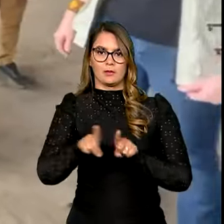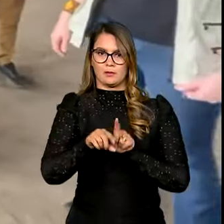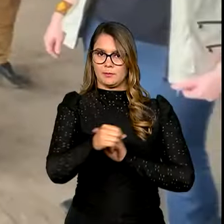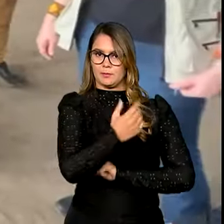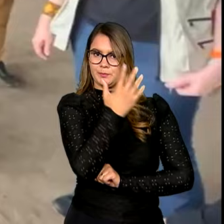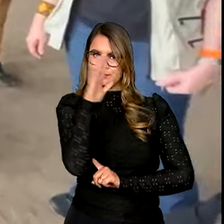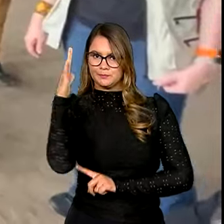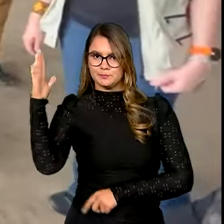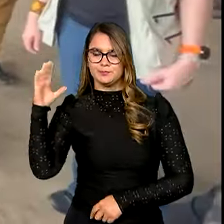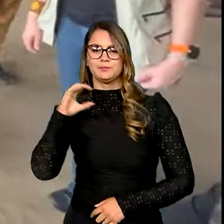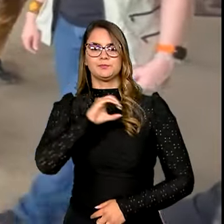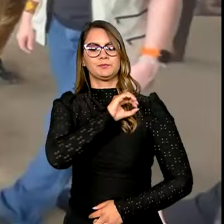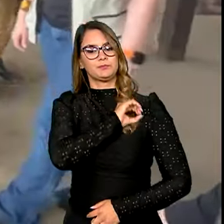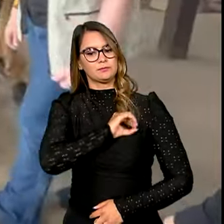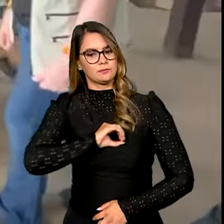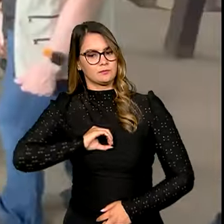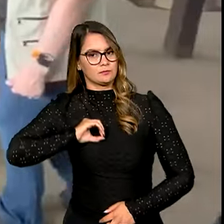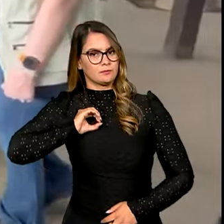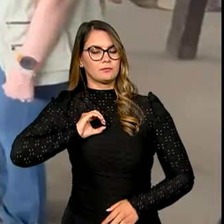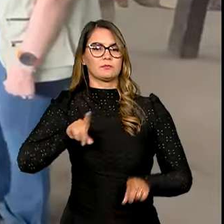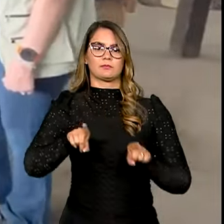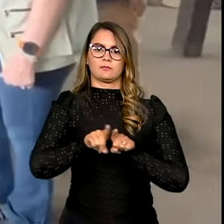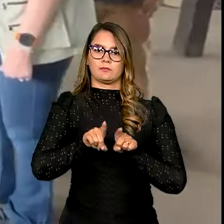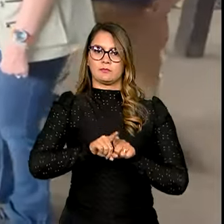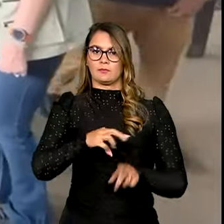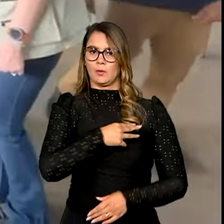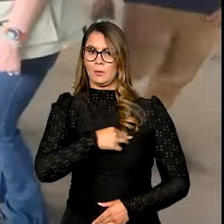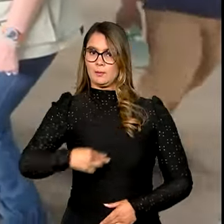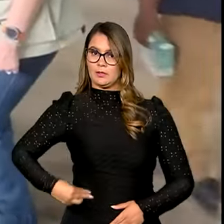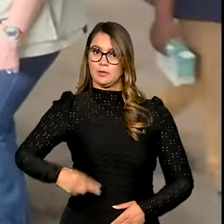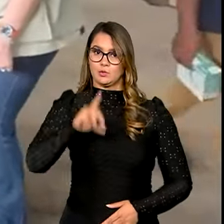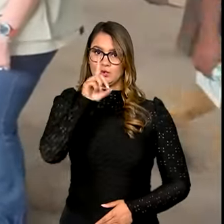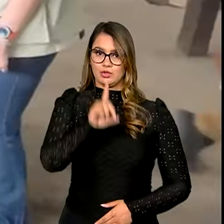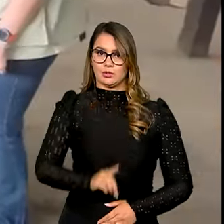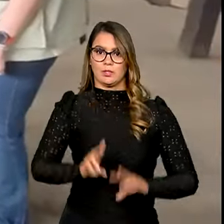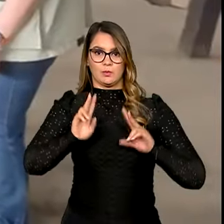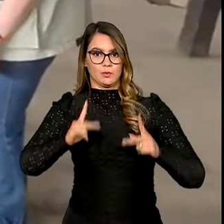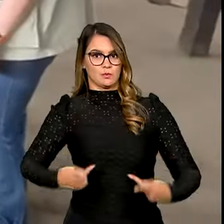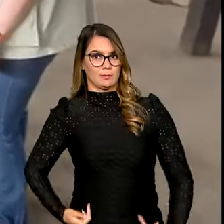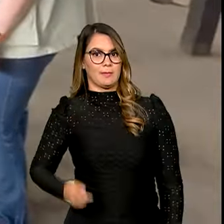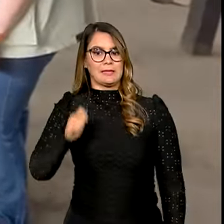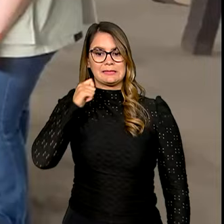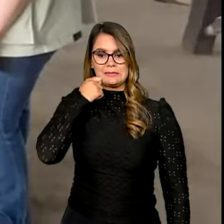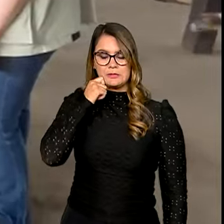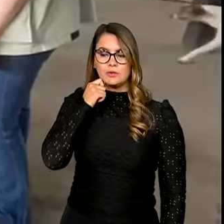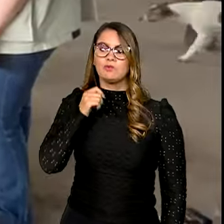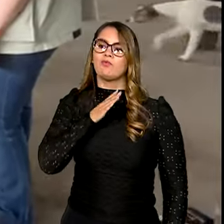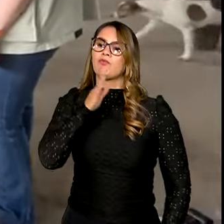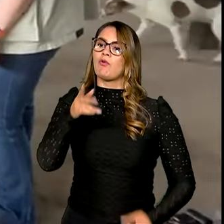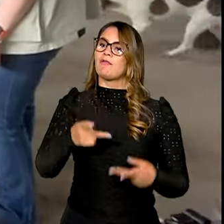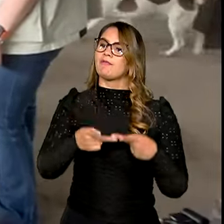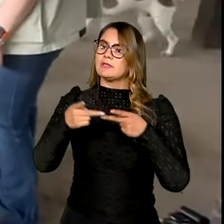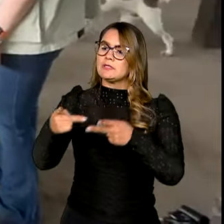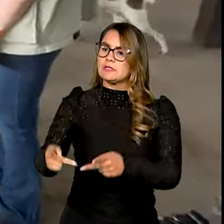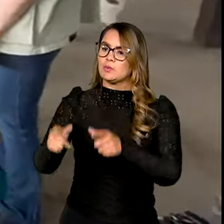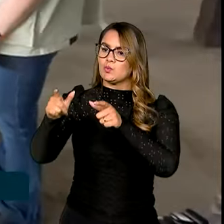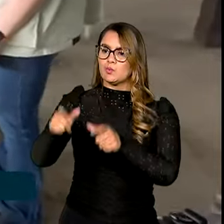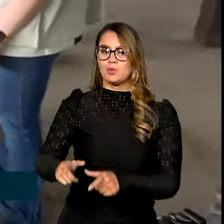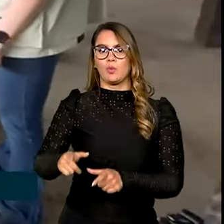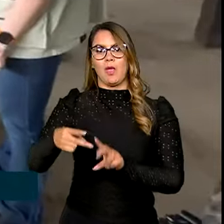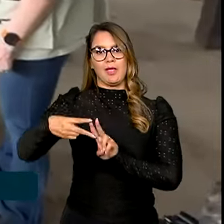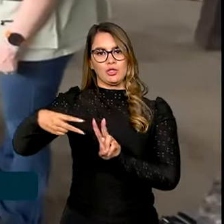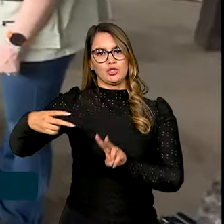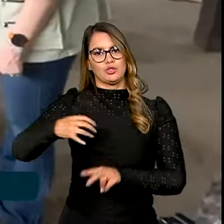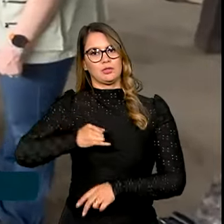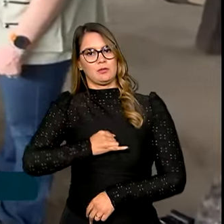ambiente, Marina Silva, e também o ministro dos Direitos Humanos, Silvio Almeida, visitaram o território indígena